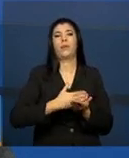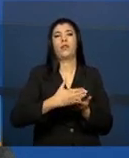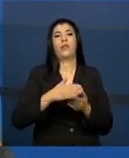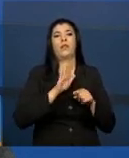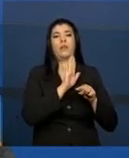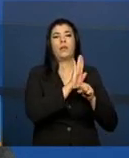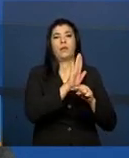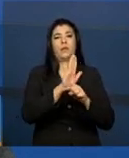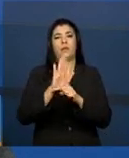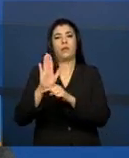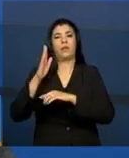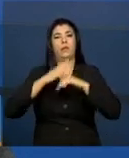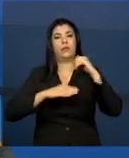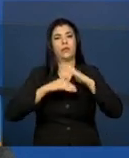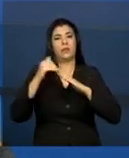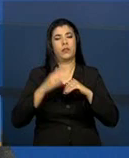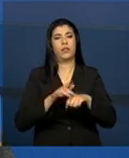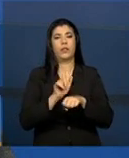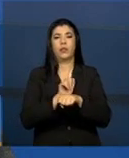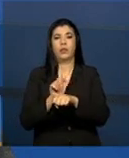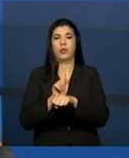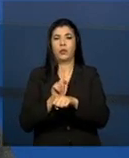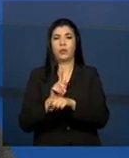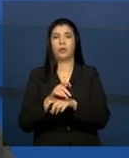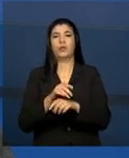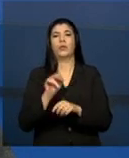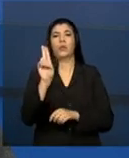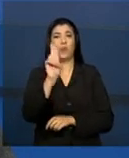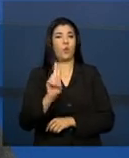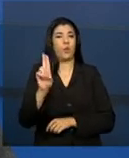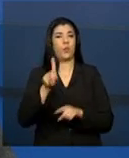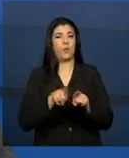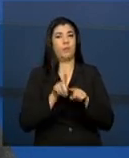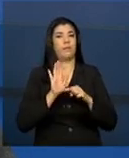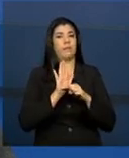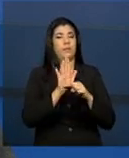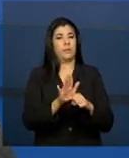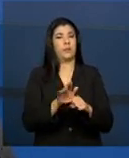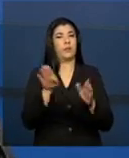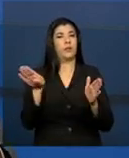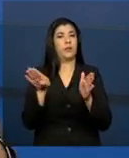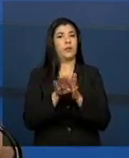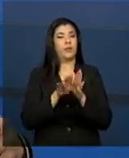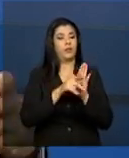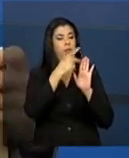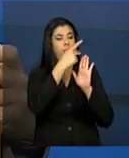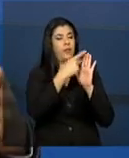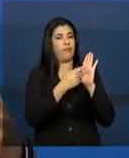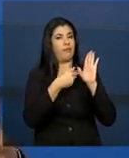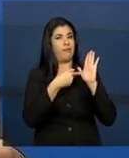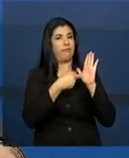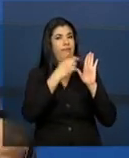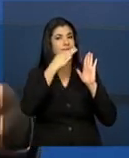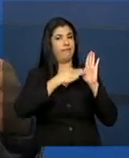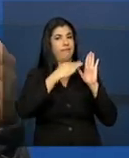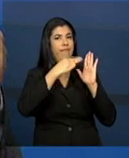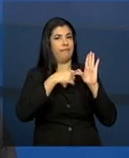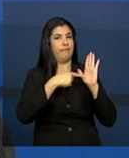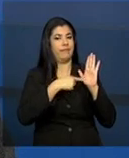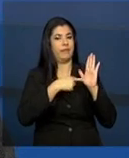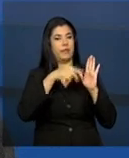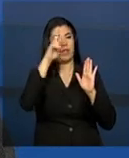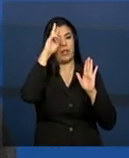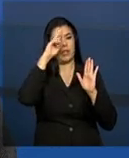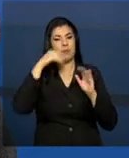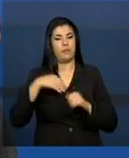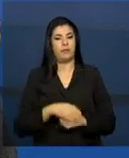colaboração dos profissionais, dos gestores, das universidades, chegamos a este modelo, né, só para lembrar a todos, né,